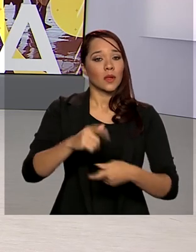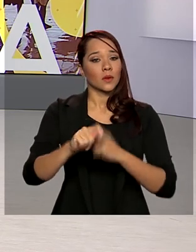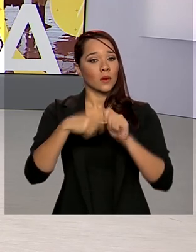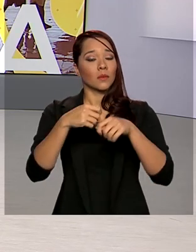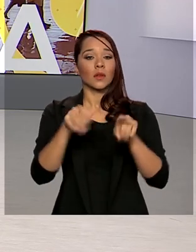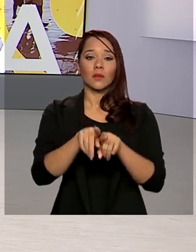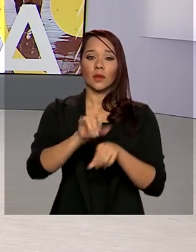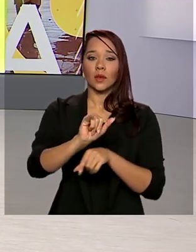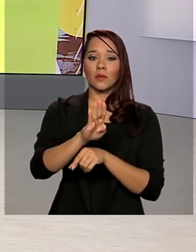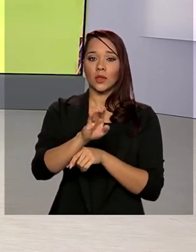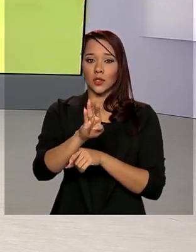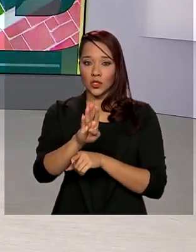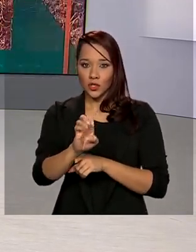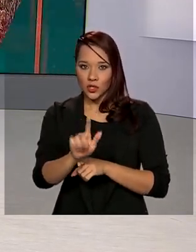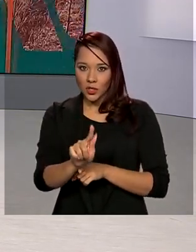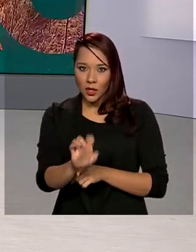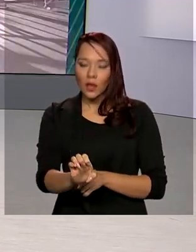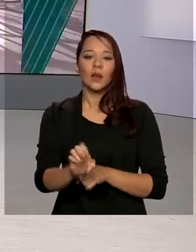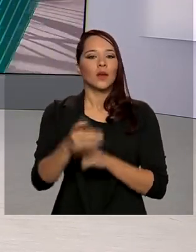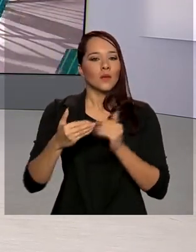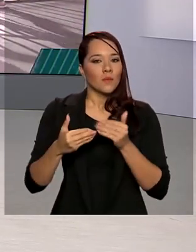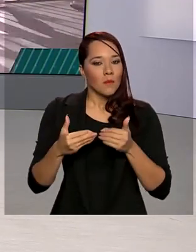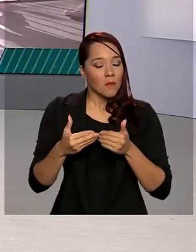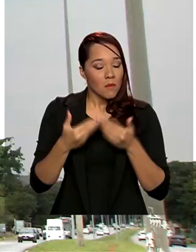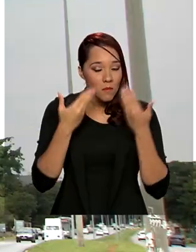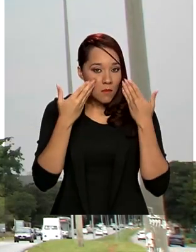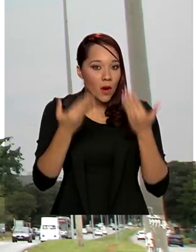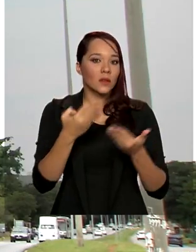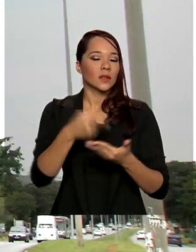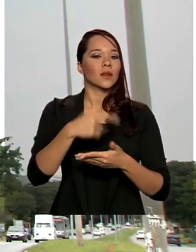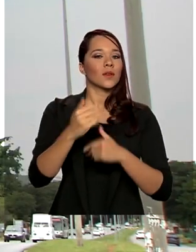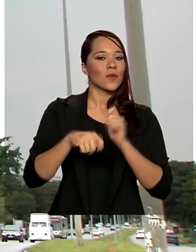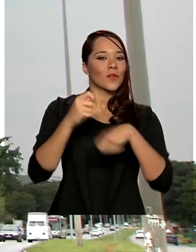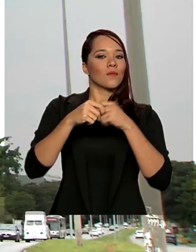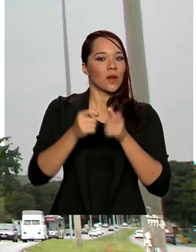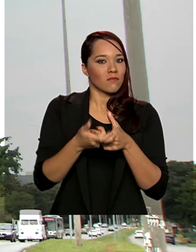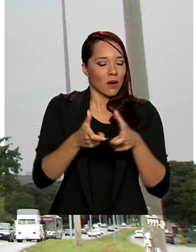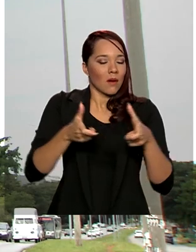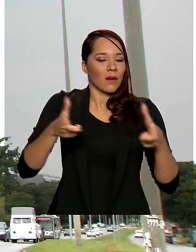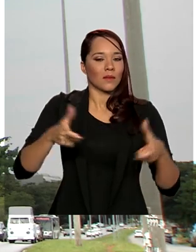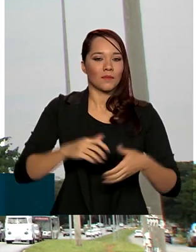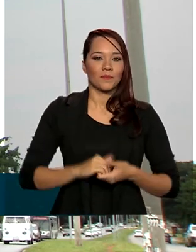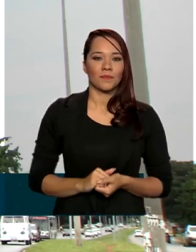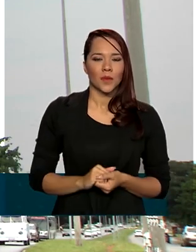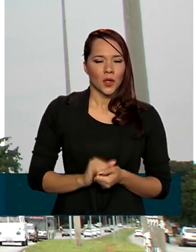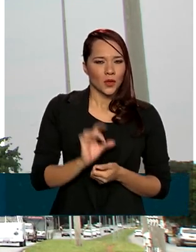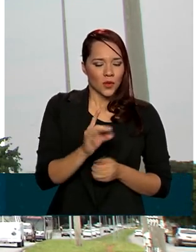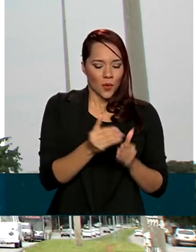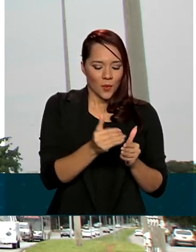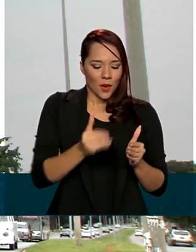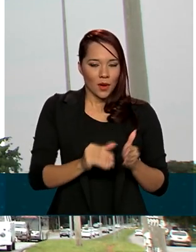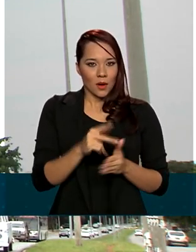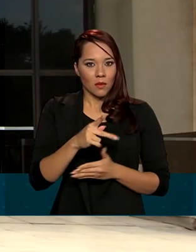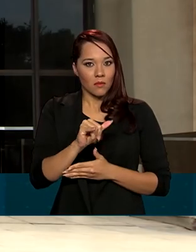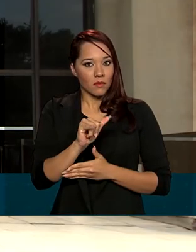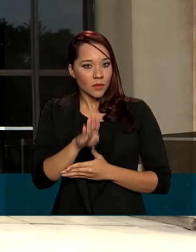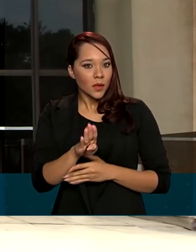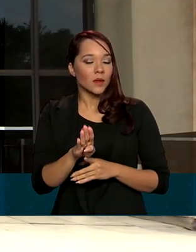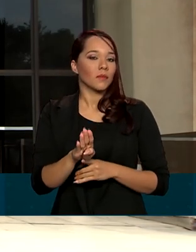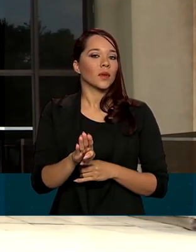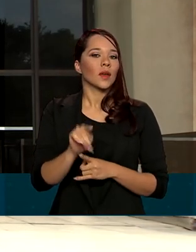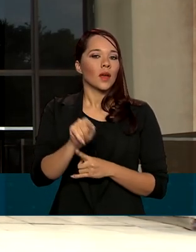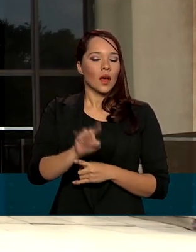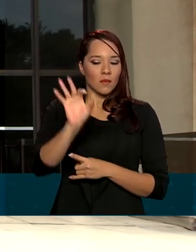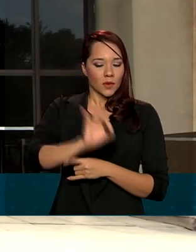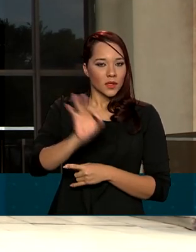mostram um reaquecimento da atividade econômica. Considerado uma prévia do PIB, o produto interno bruto, o